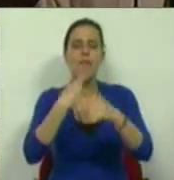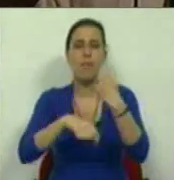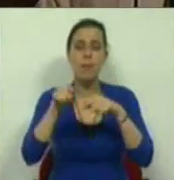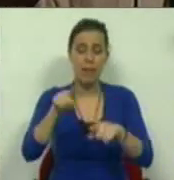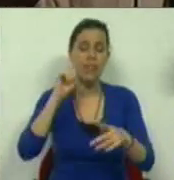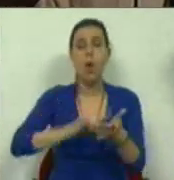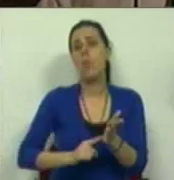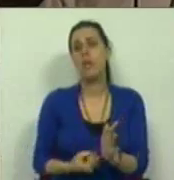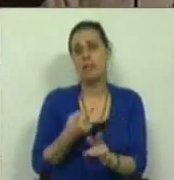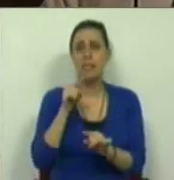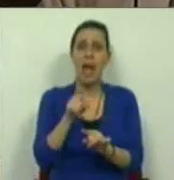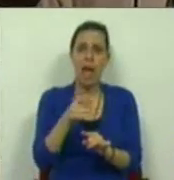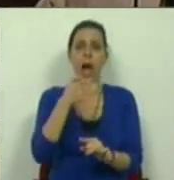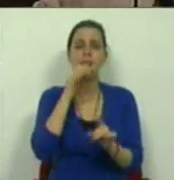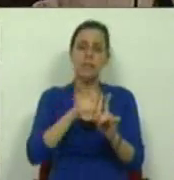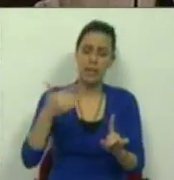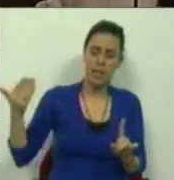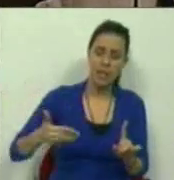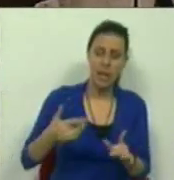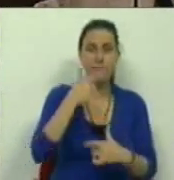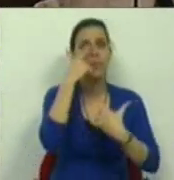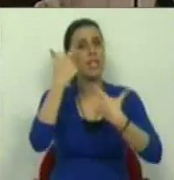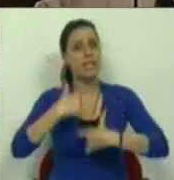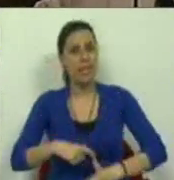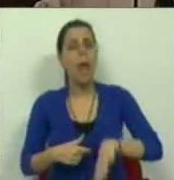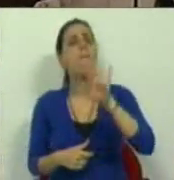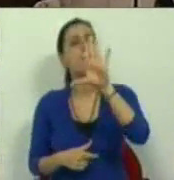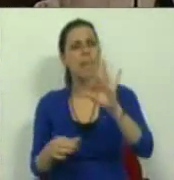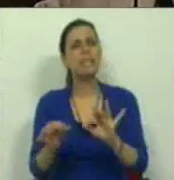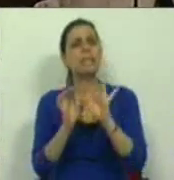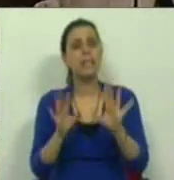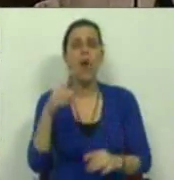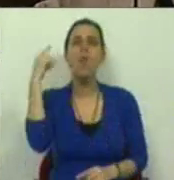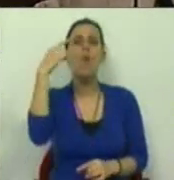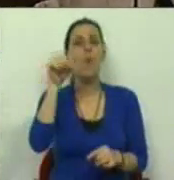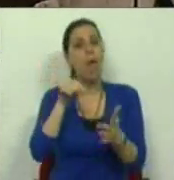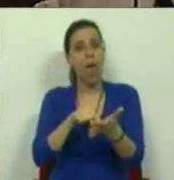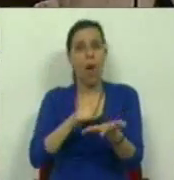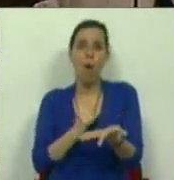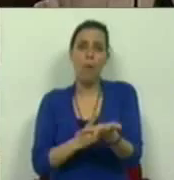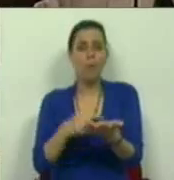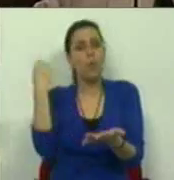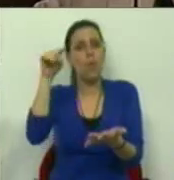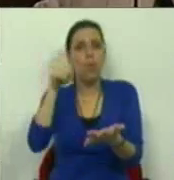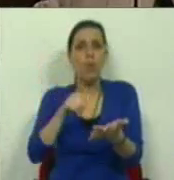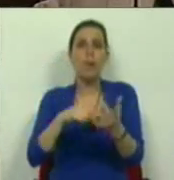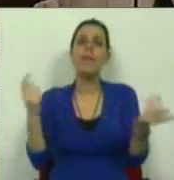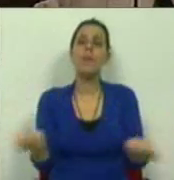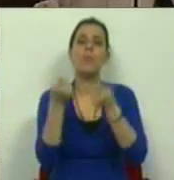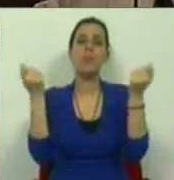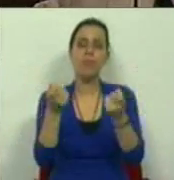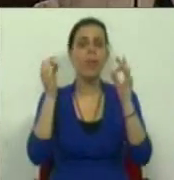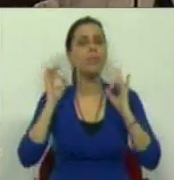essencial em termos de direitos, de cidadania, mas também porque é o único instrumento e o único fator de promover